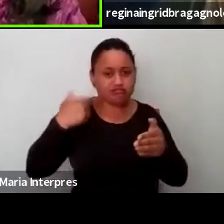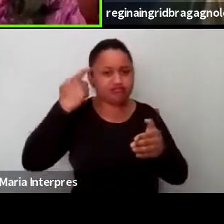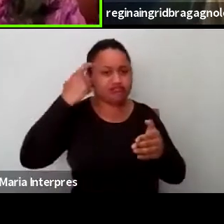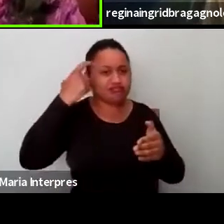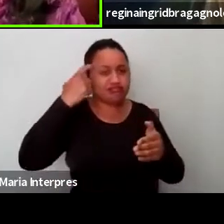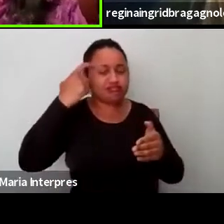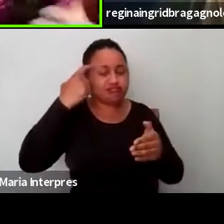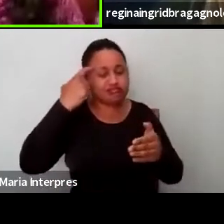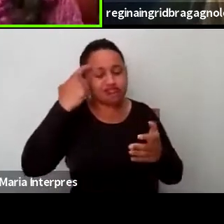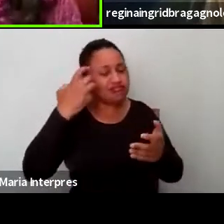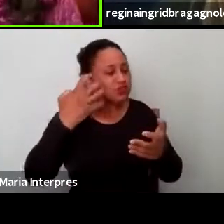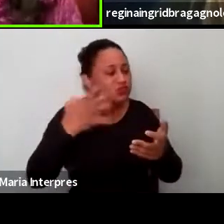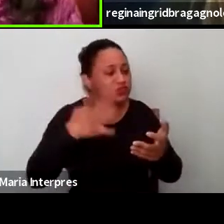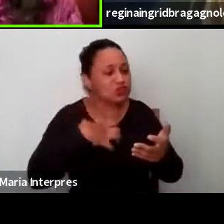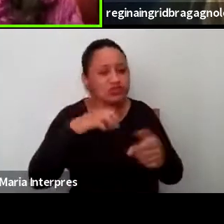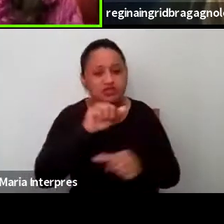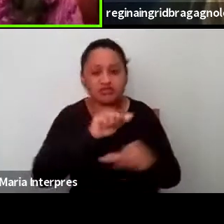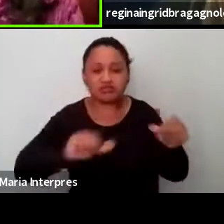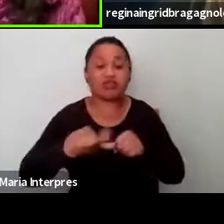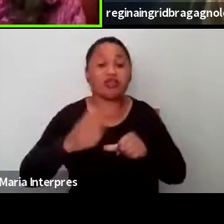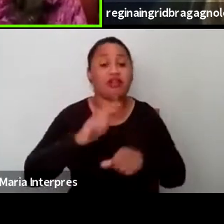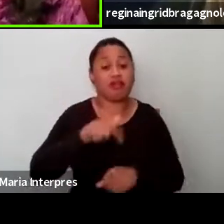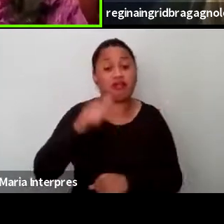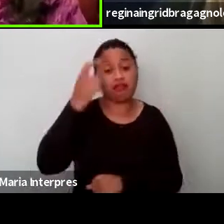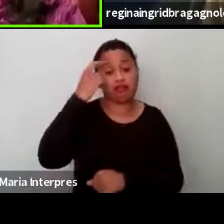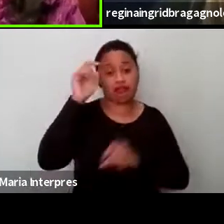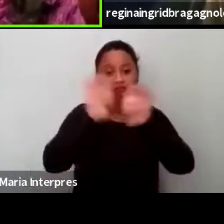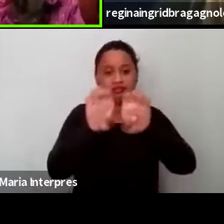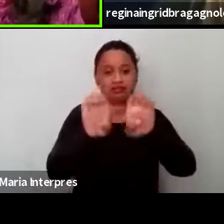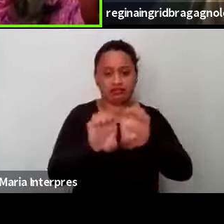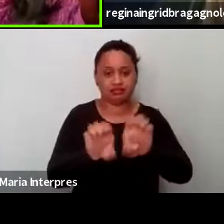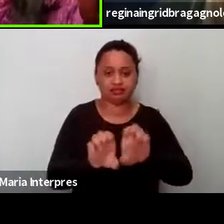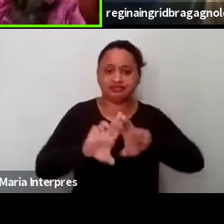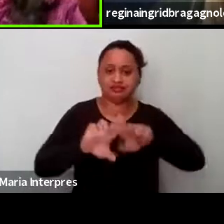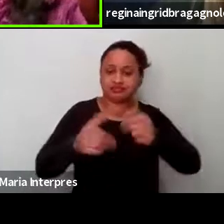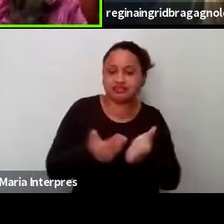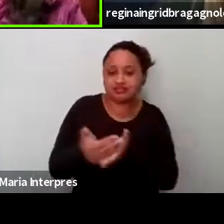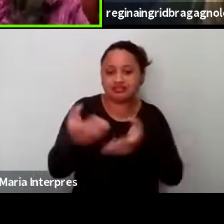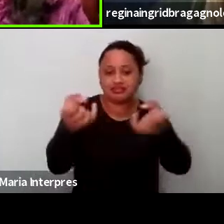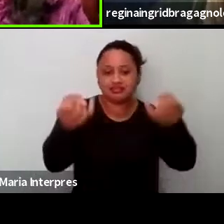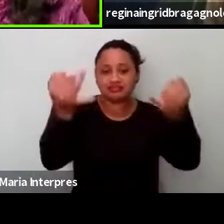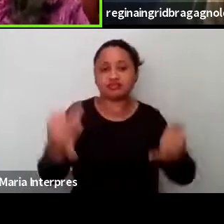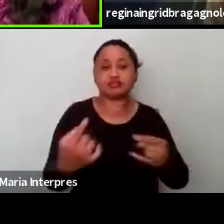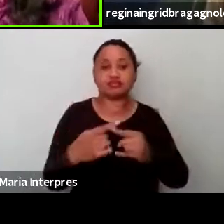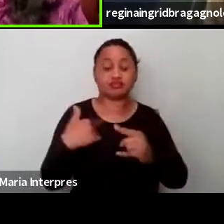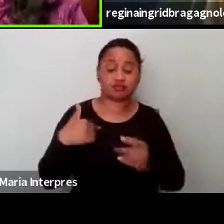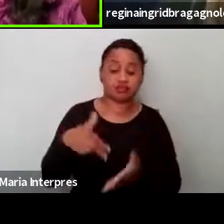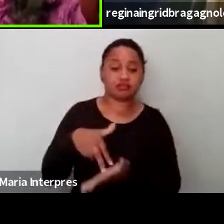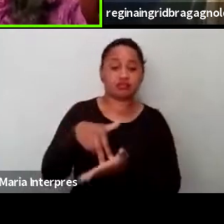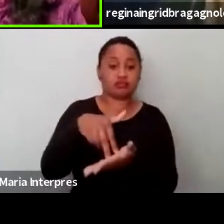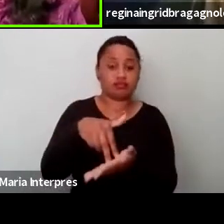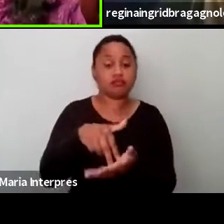porque é repensar a estrutura, por isso que eu comecei dizendo, porque o lugar de professor é um lugar